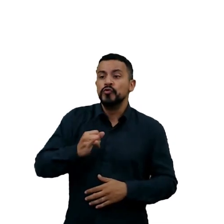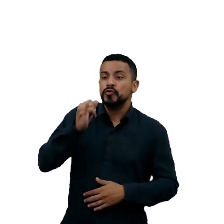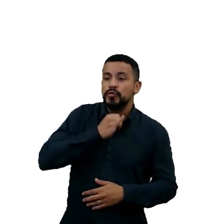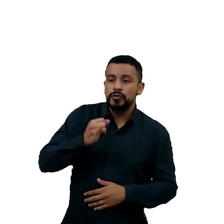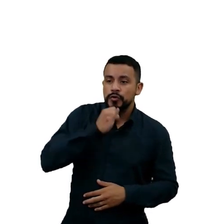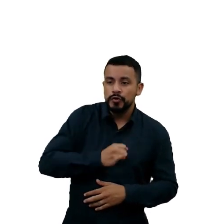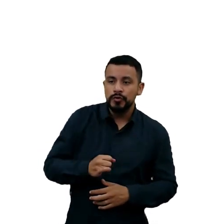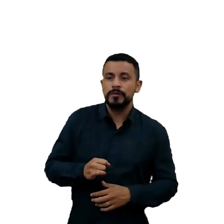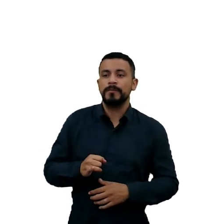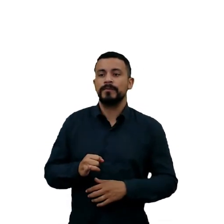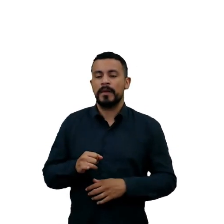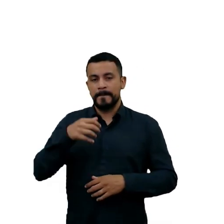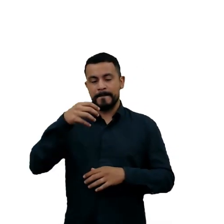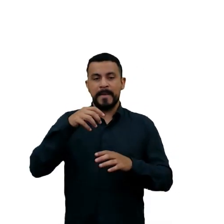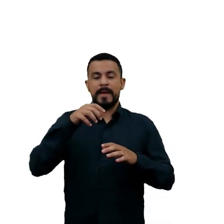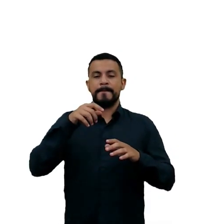meta-learning,